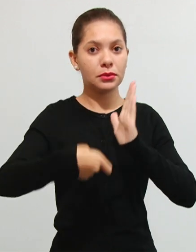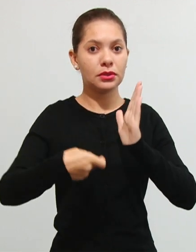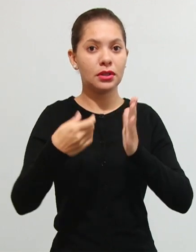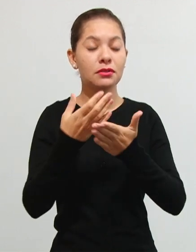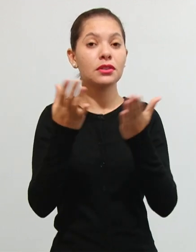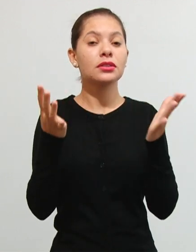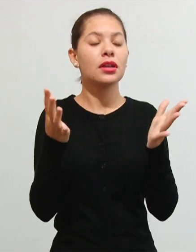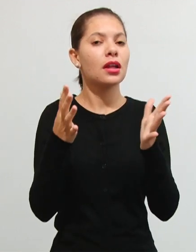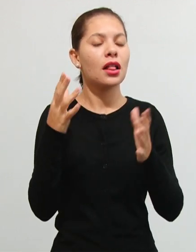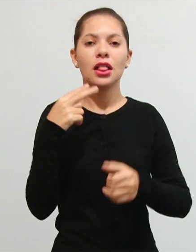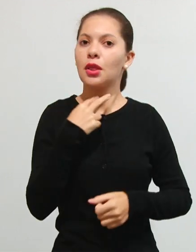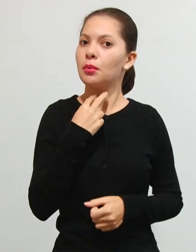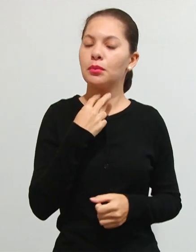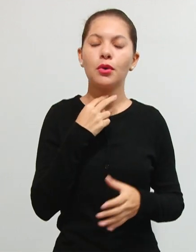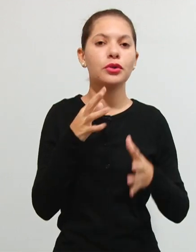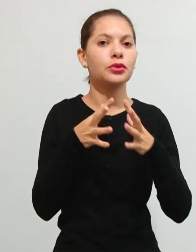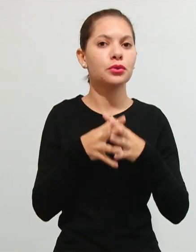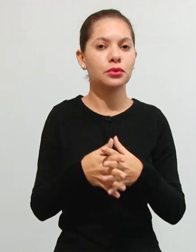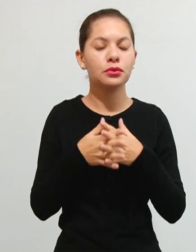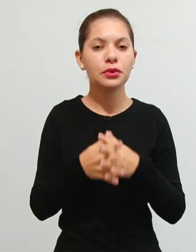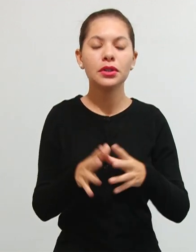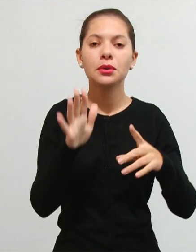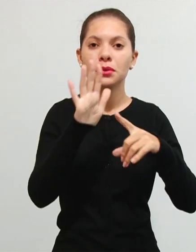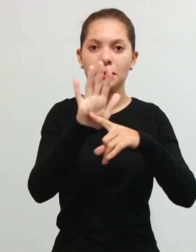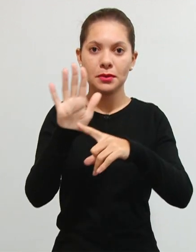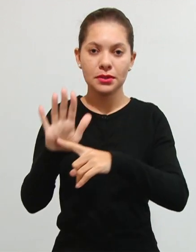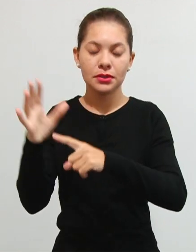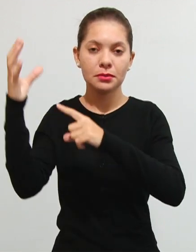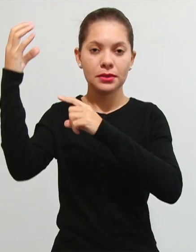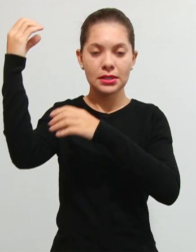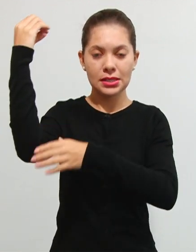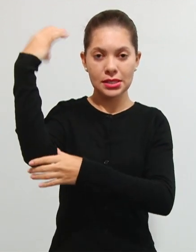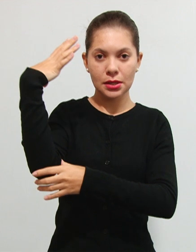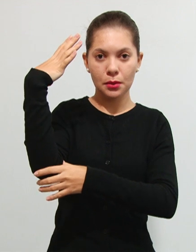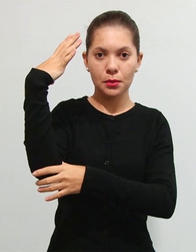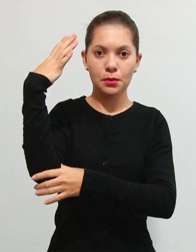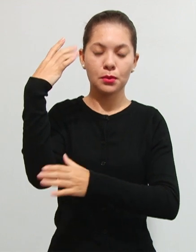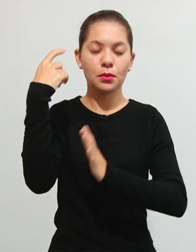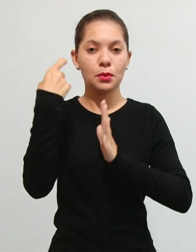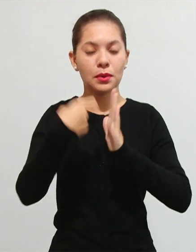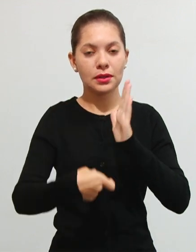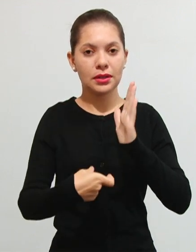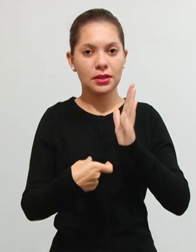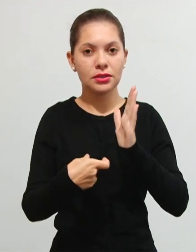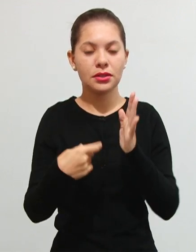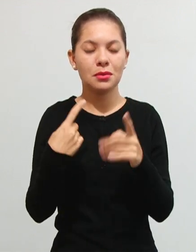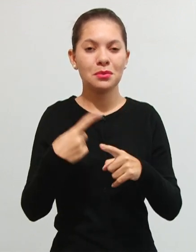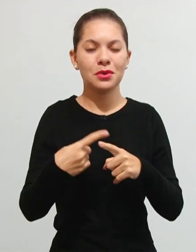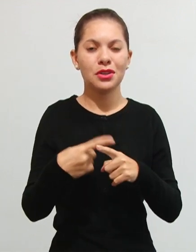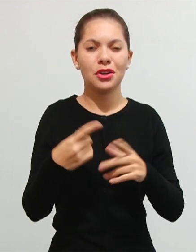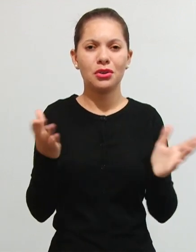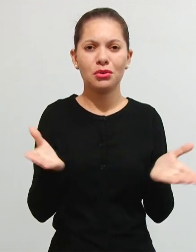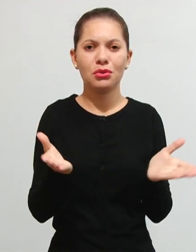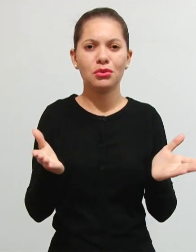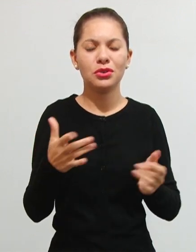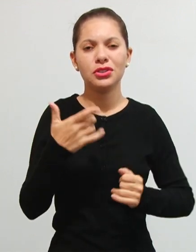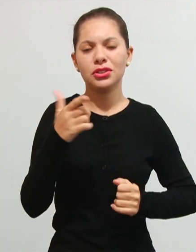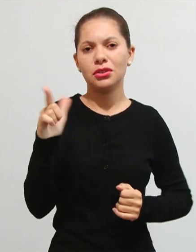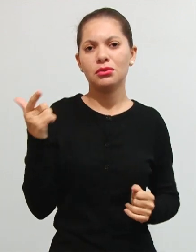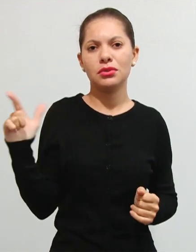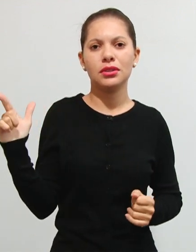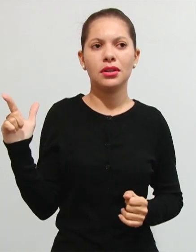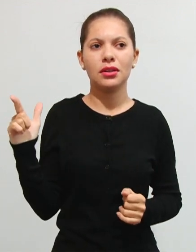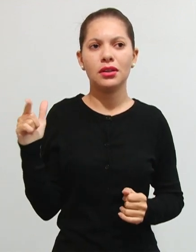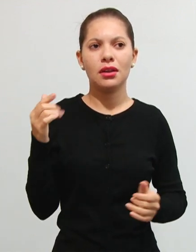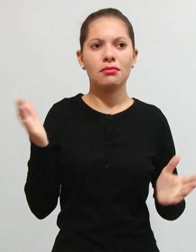confundir a contribuição de iluminação pública com a taxa porque não existe mais hoje em tempos atuais